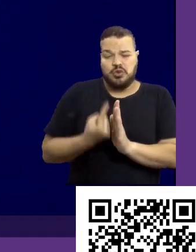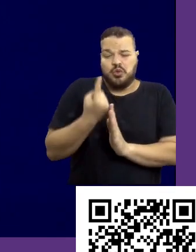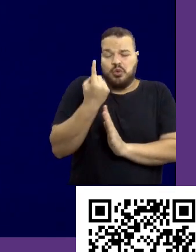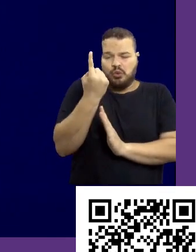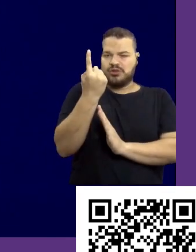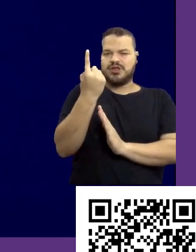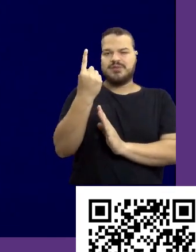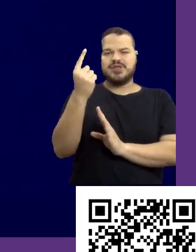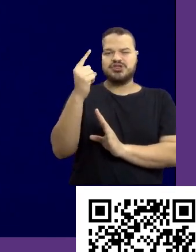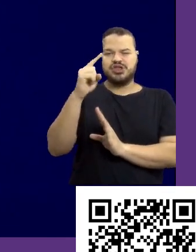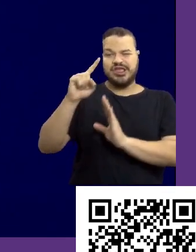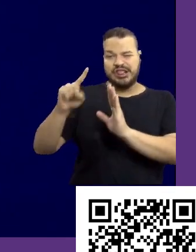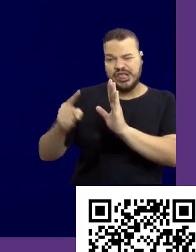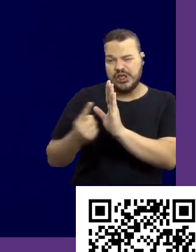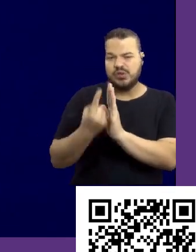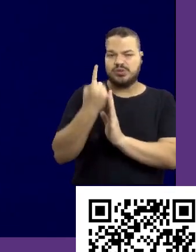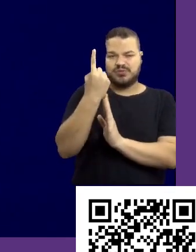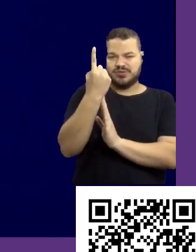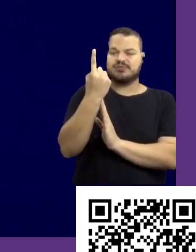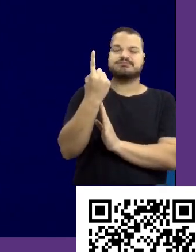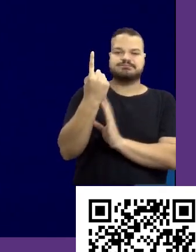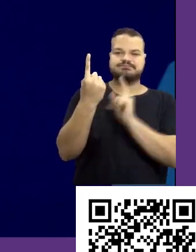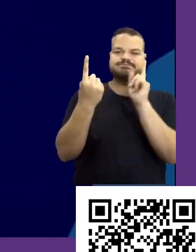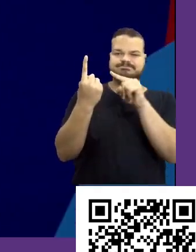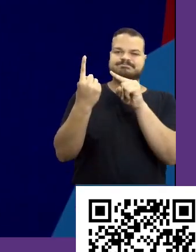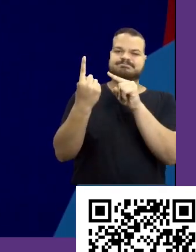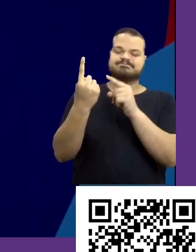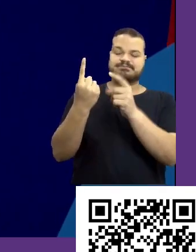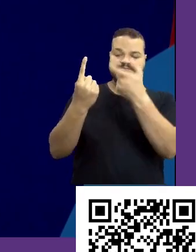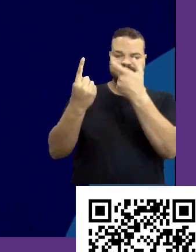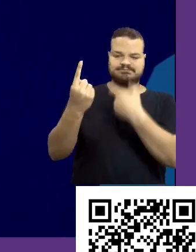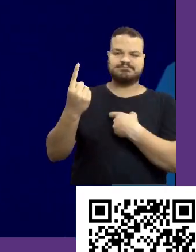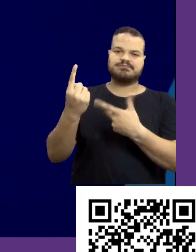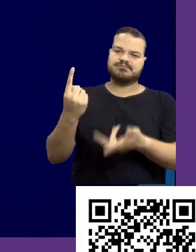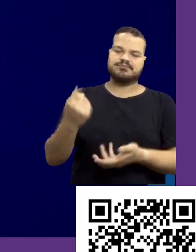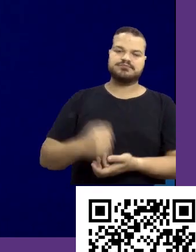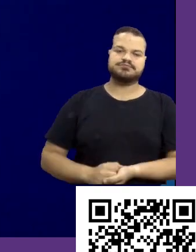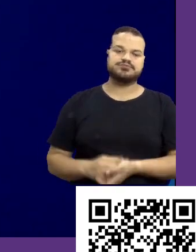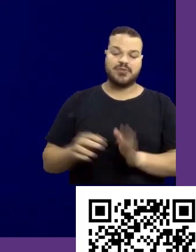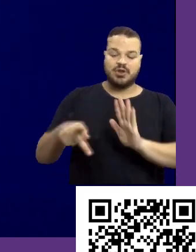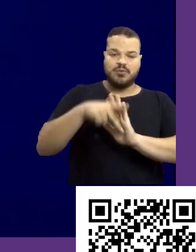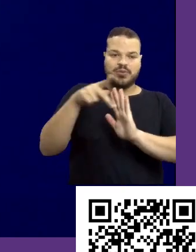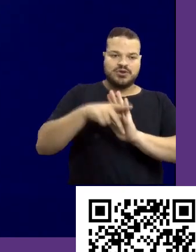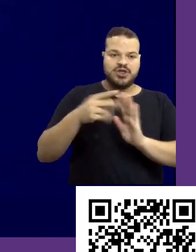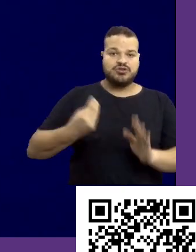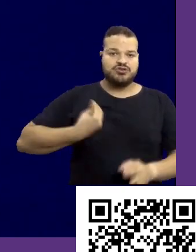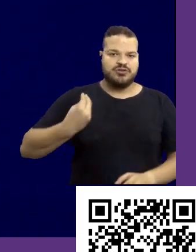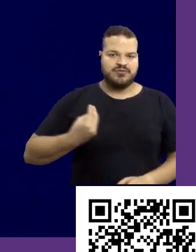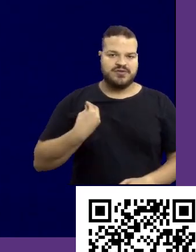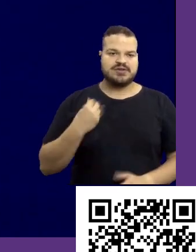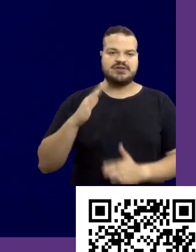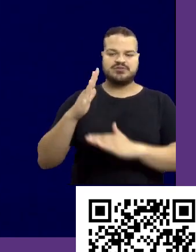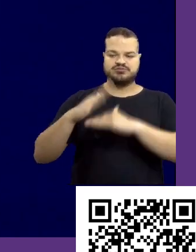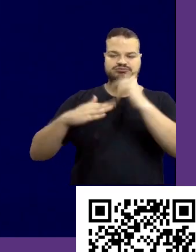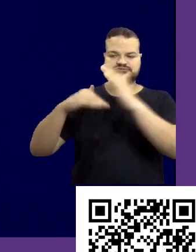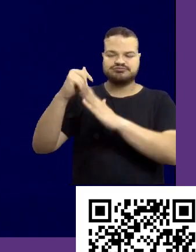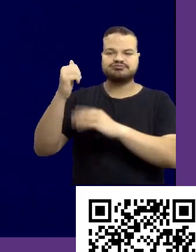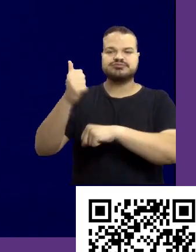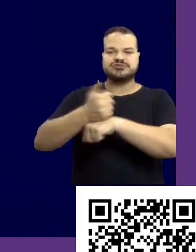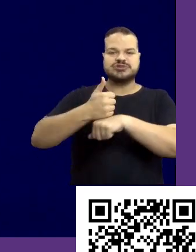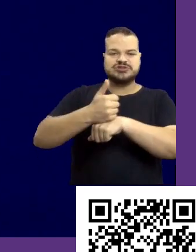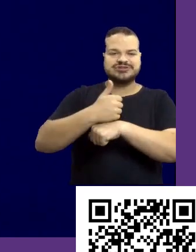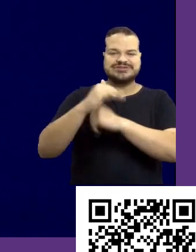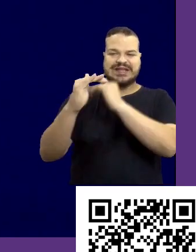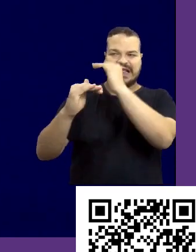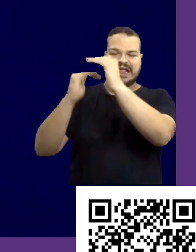exclusivamente, gente, única e exclusivamente o projeto de vida e o projeto de carreira que vocês têm pra vocês.